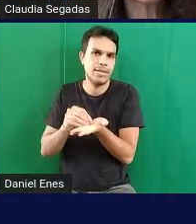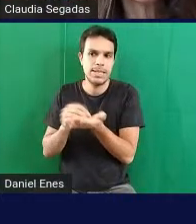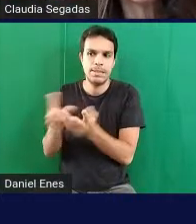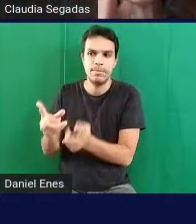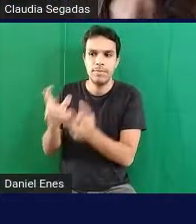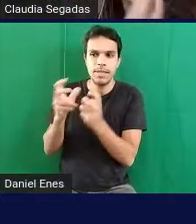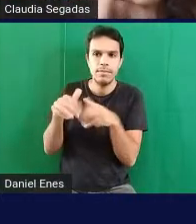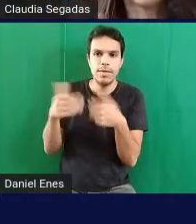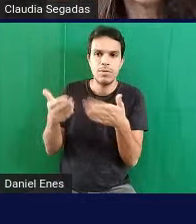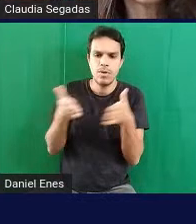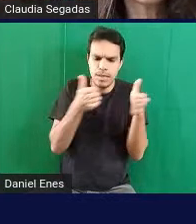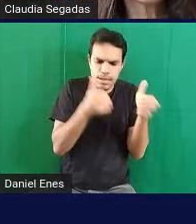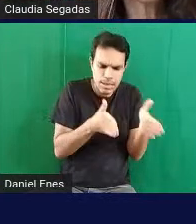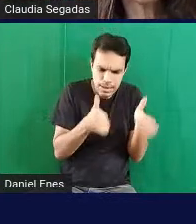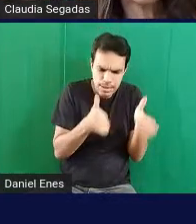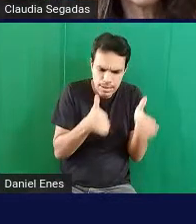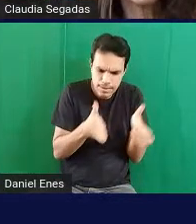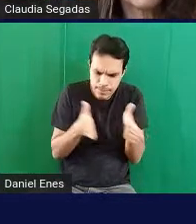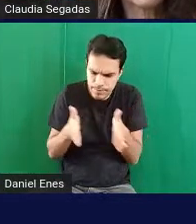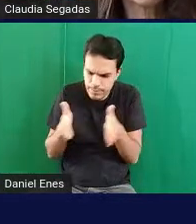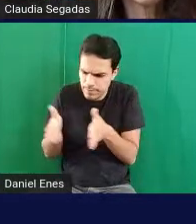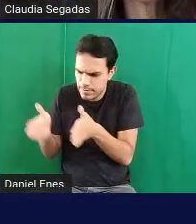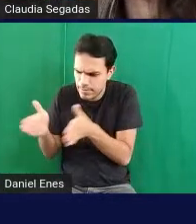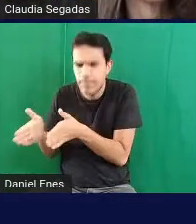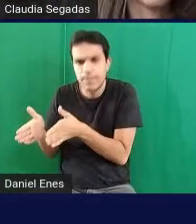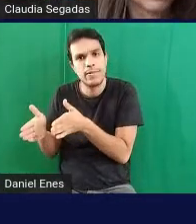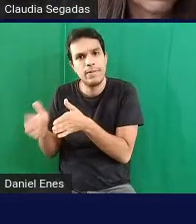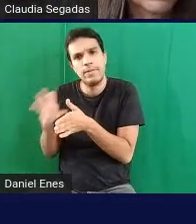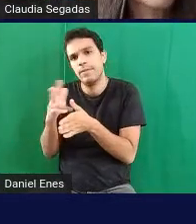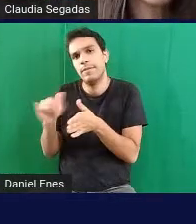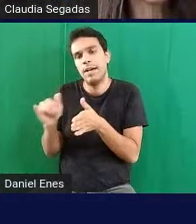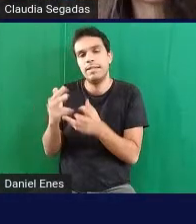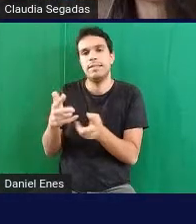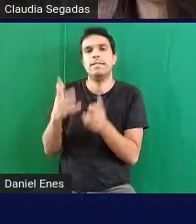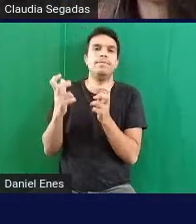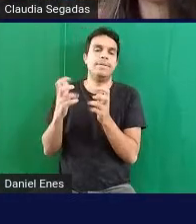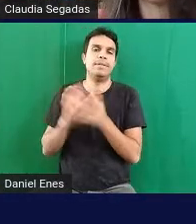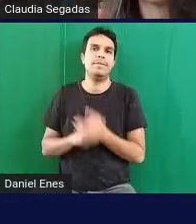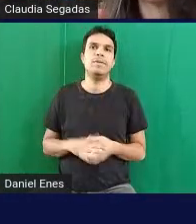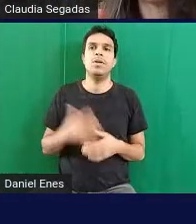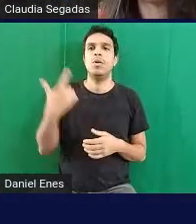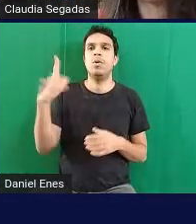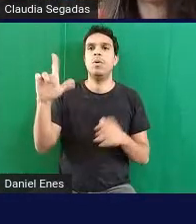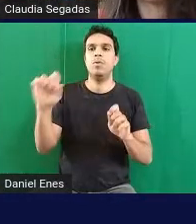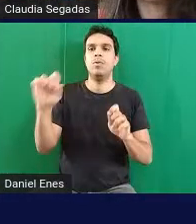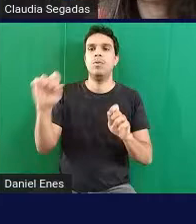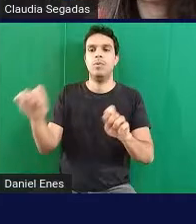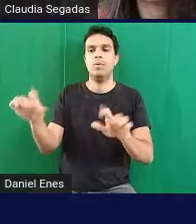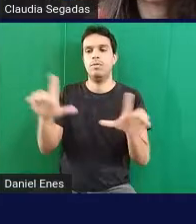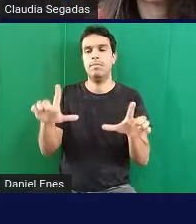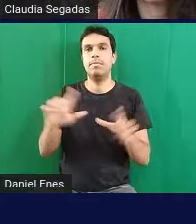a sequência a ordem que as figuras vêm próximo slide por favor